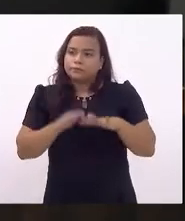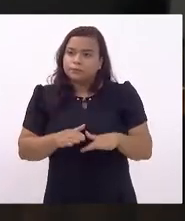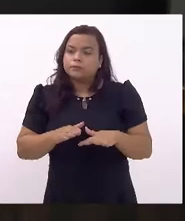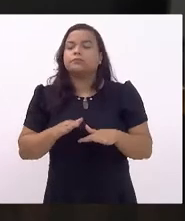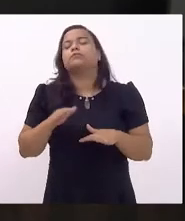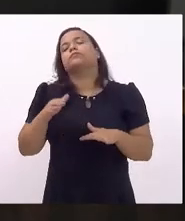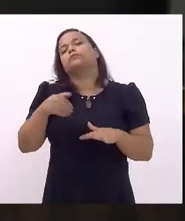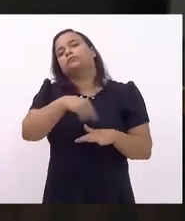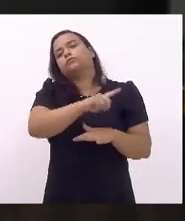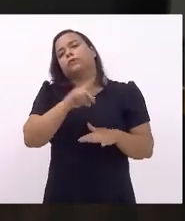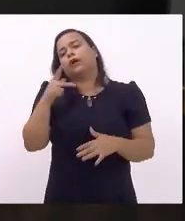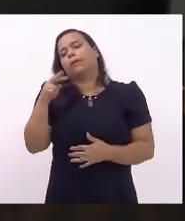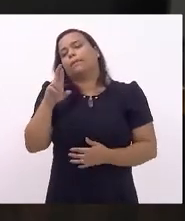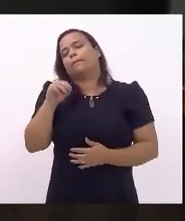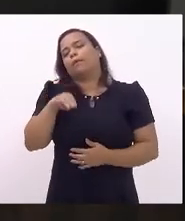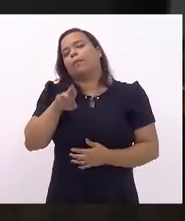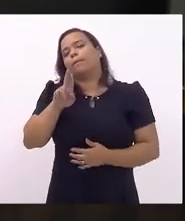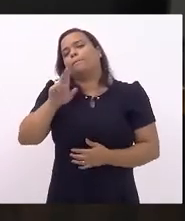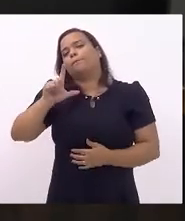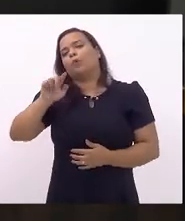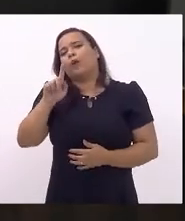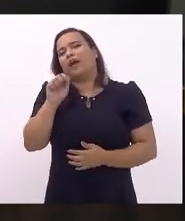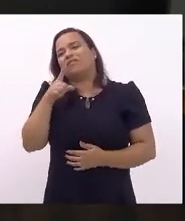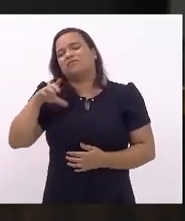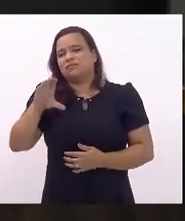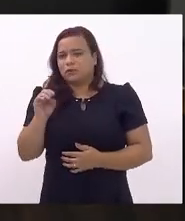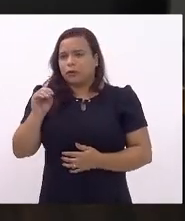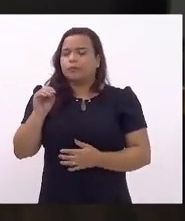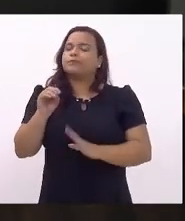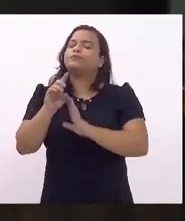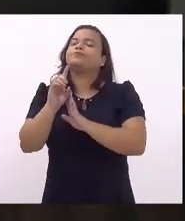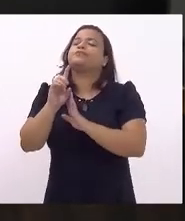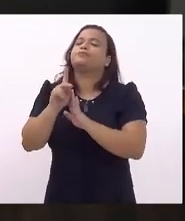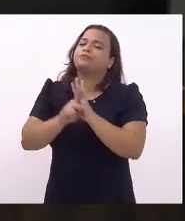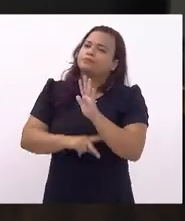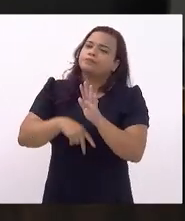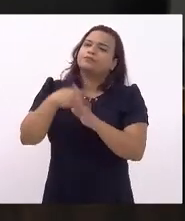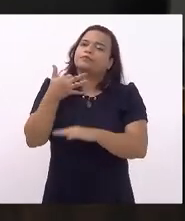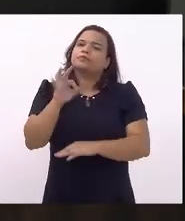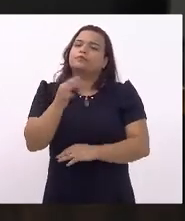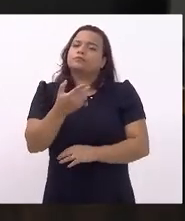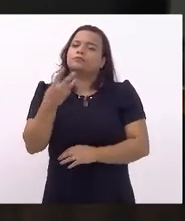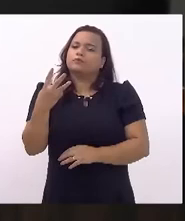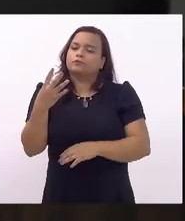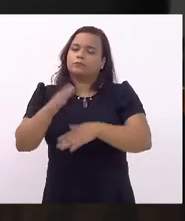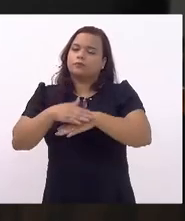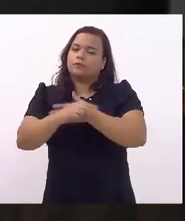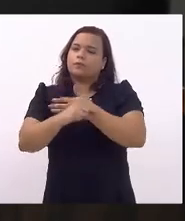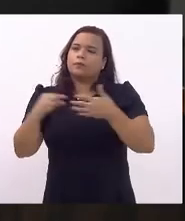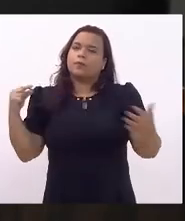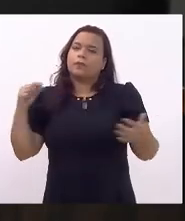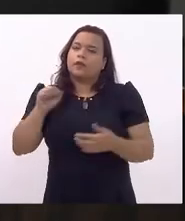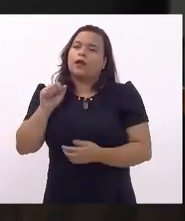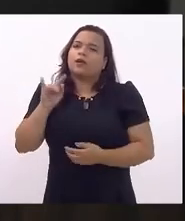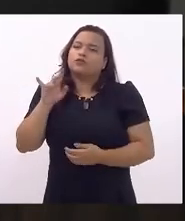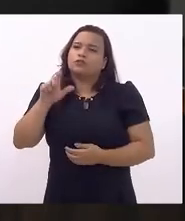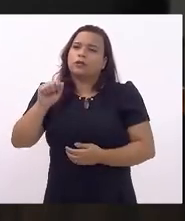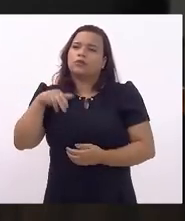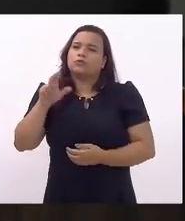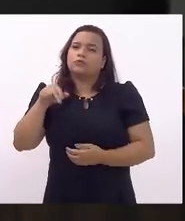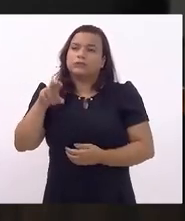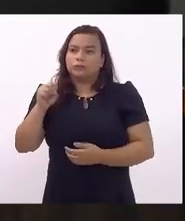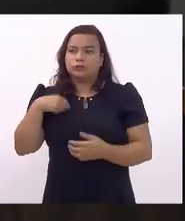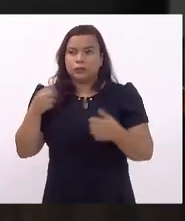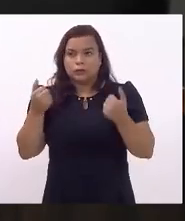Aprovada, vai à promulgação. Projeto de resolução 1032, de 22, de autoria do deputado Atila Nunes. Concedido de medalha tiradente, respectivo